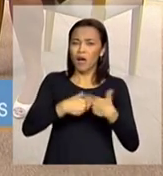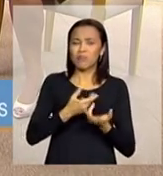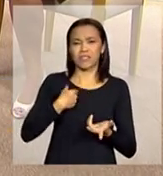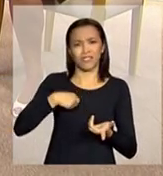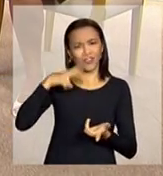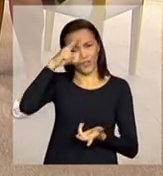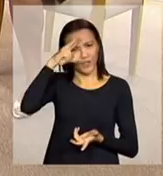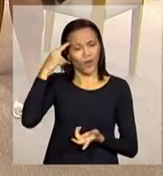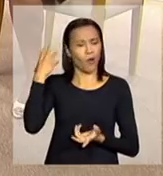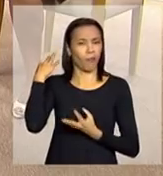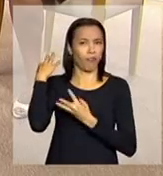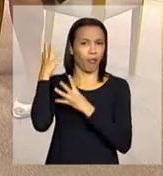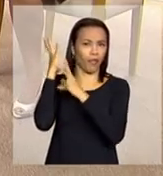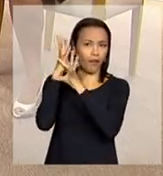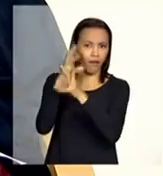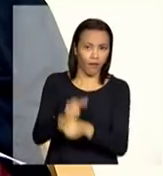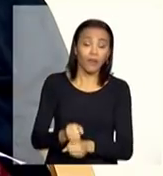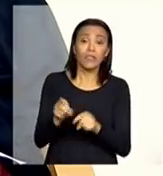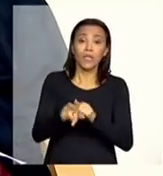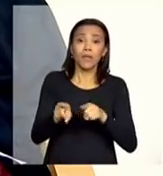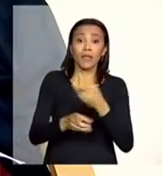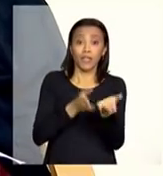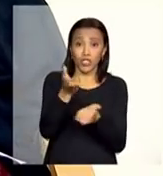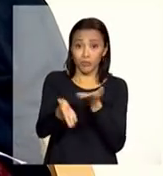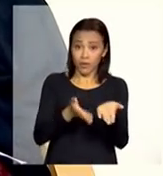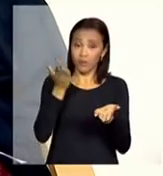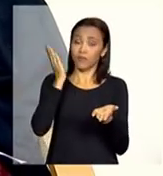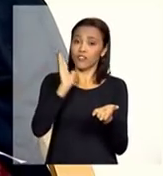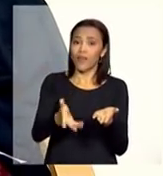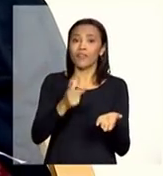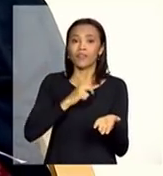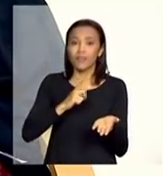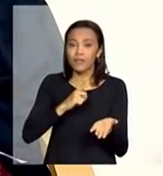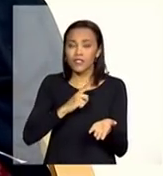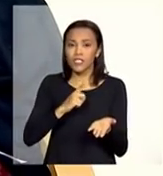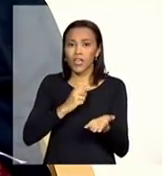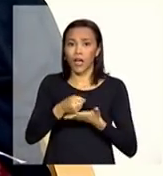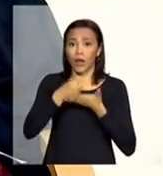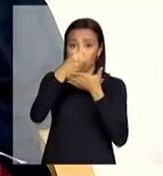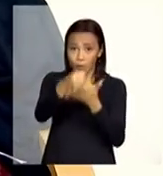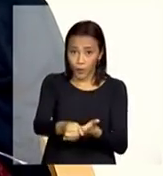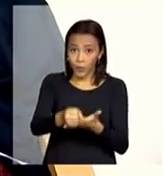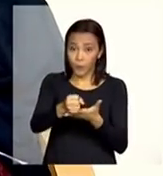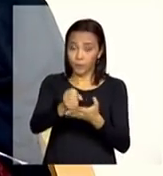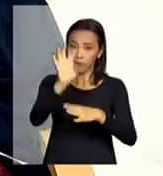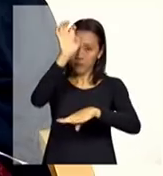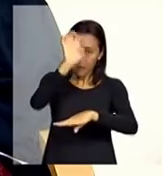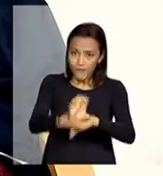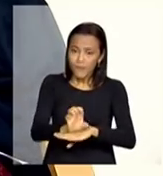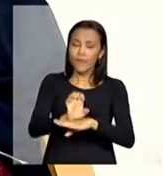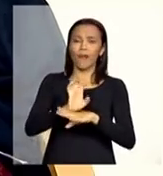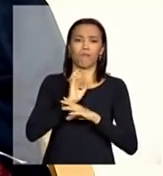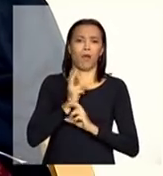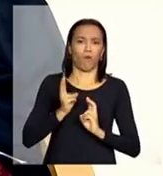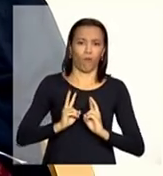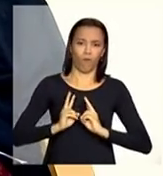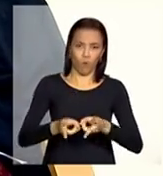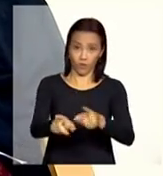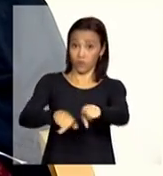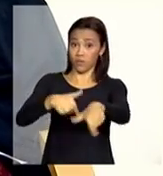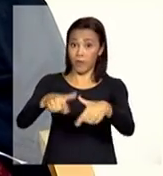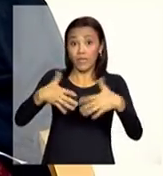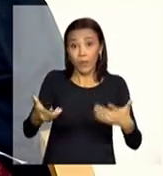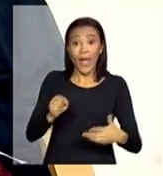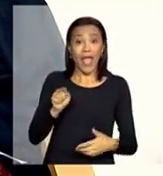serviços que já vinham sendo até apoiados com o próprio estado fazendo a manutenção desse serviço então esses